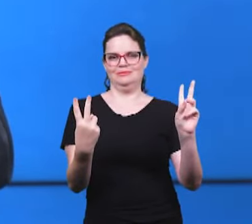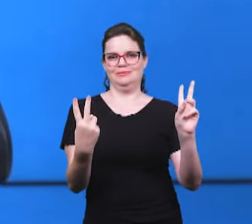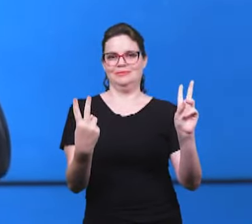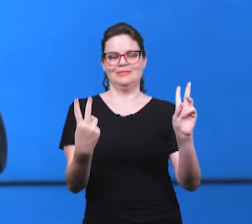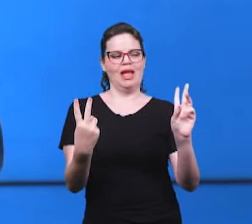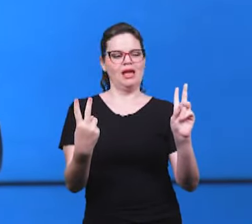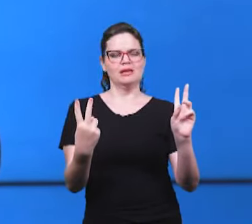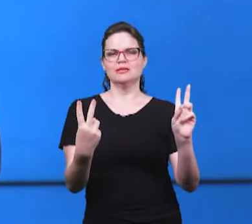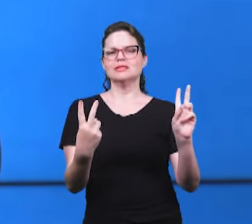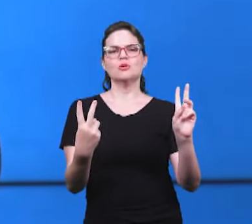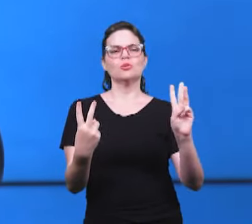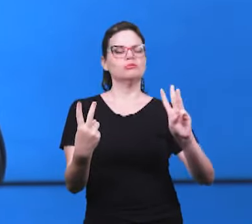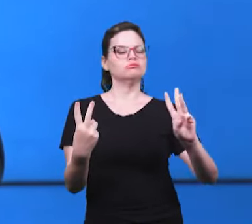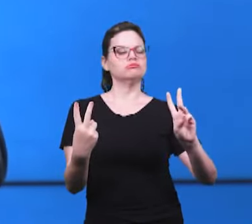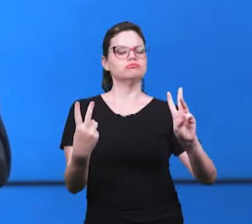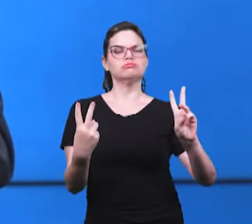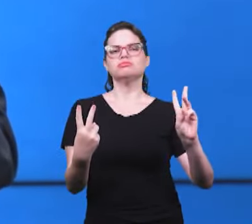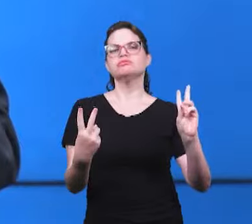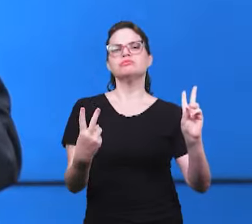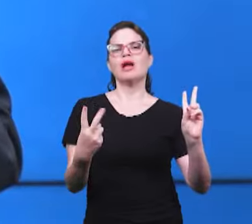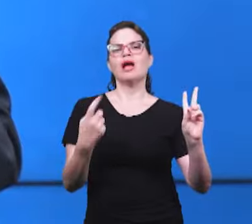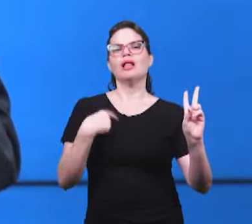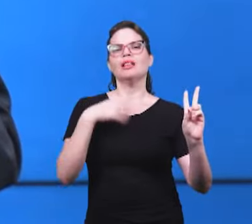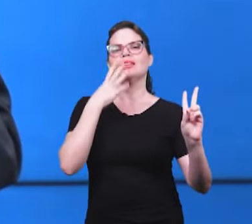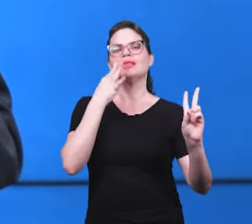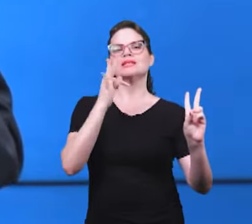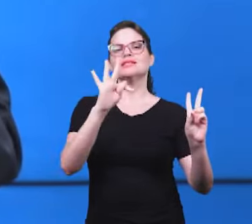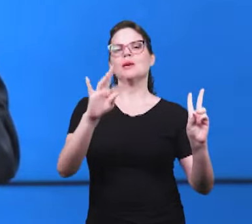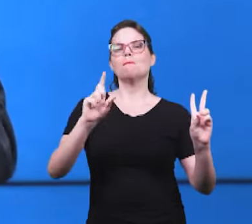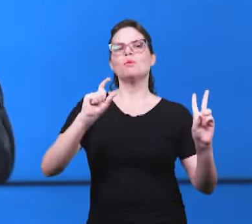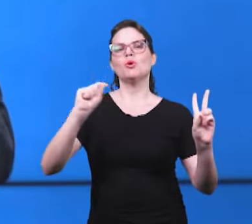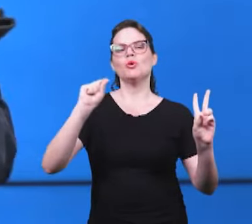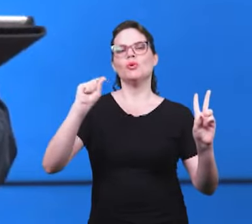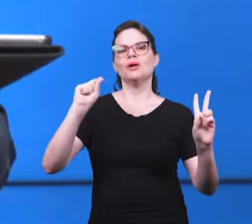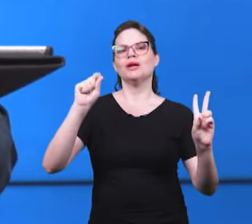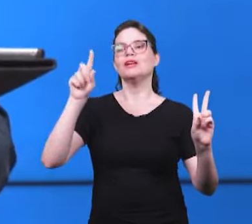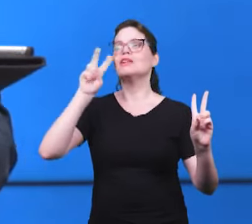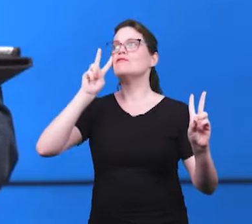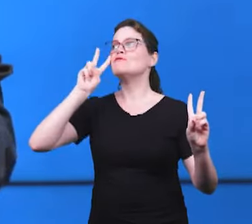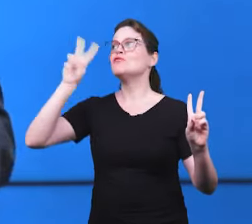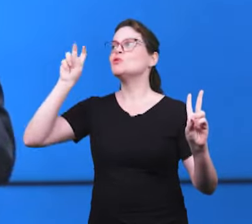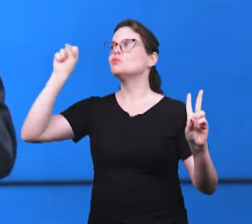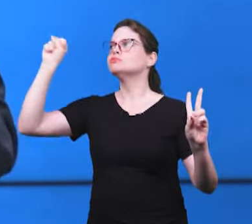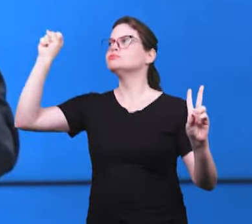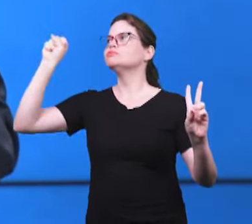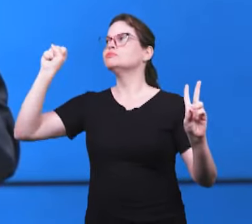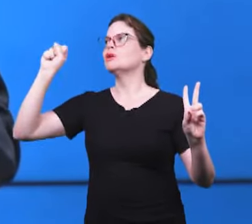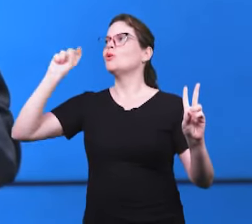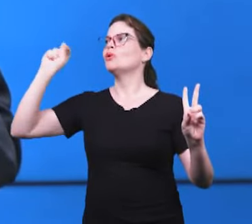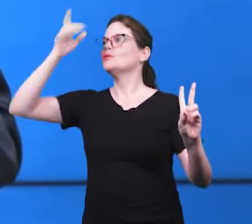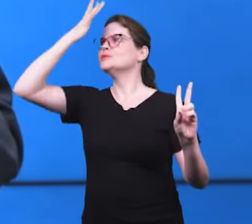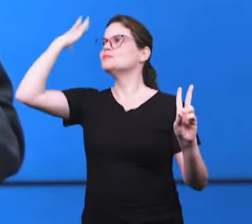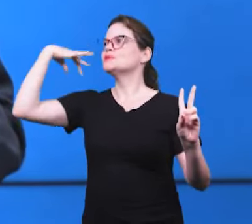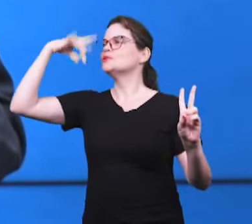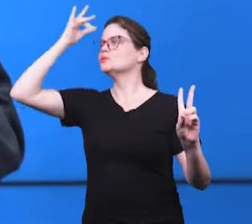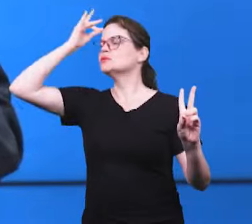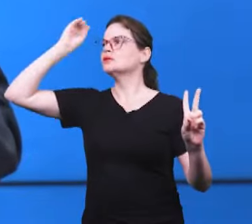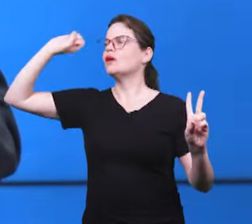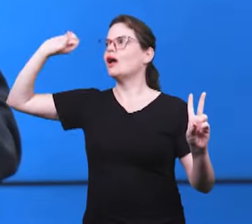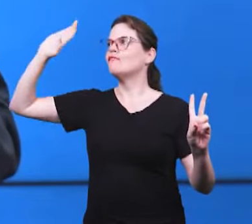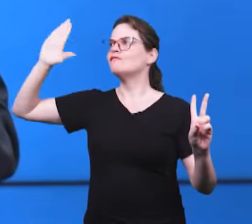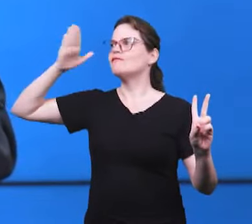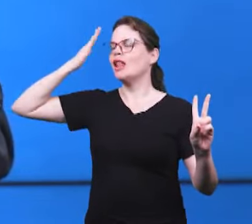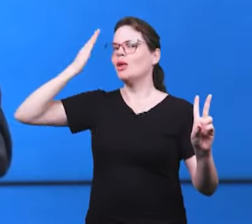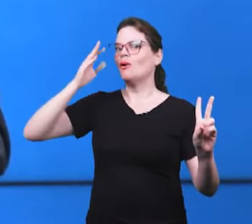trindade. Depois, quando ele testifica de tudo aquilo que ele viu, então ele viu aquilo que o Espírito Santo